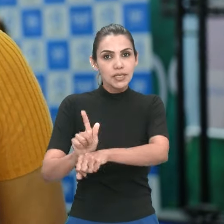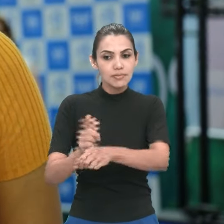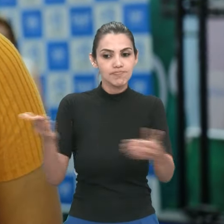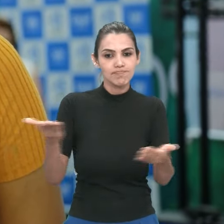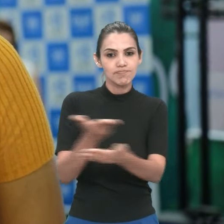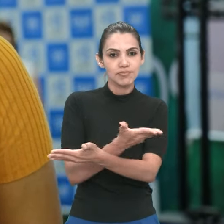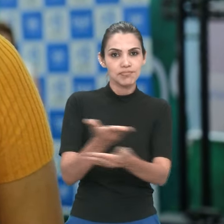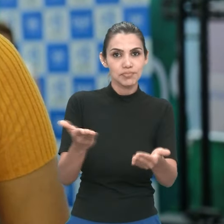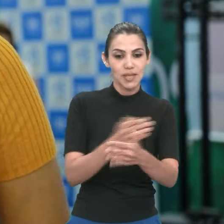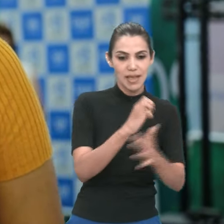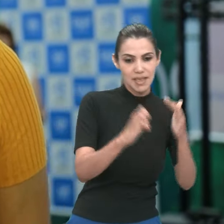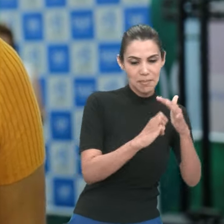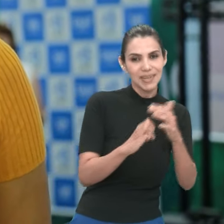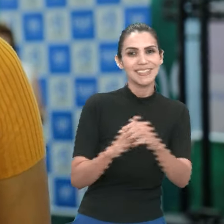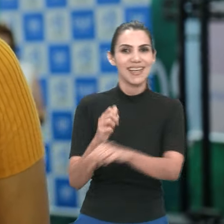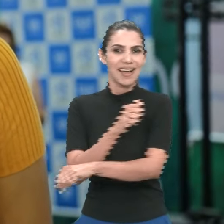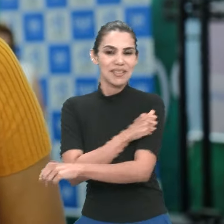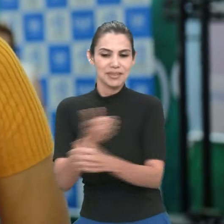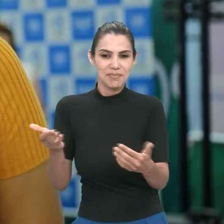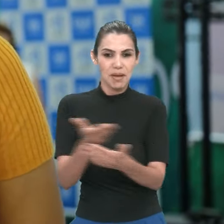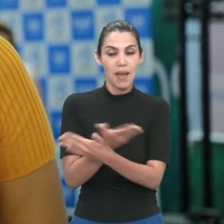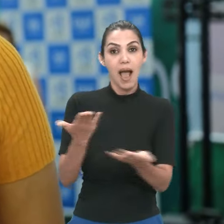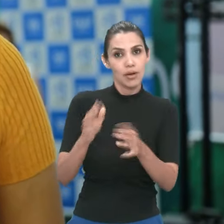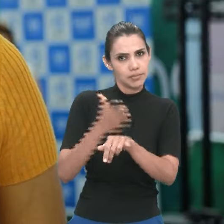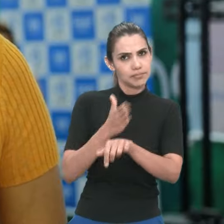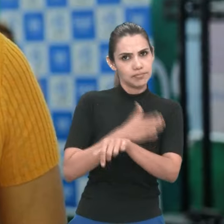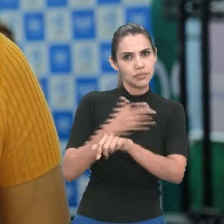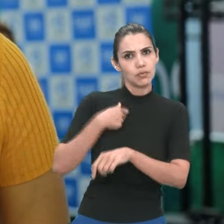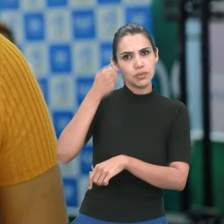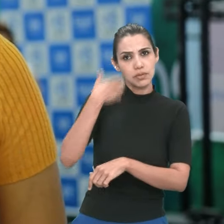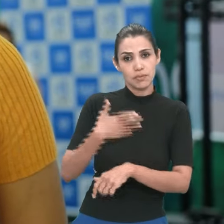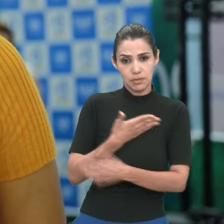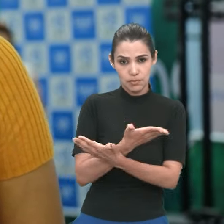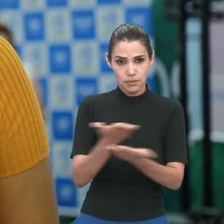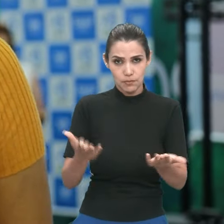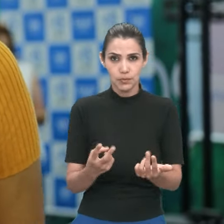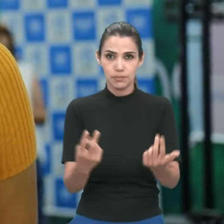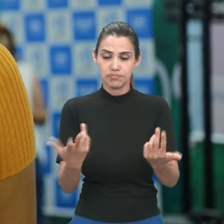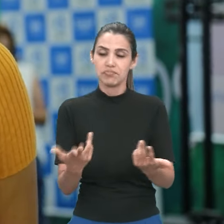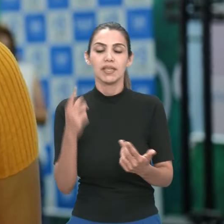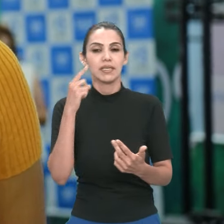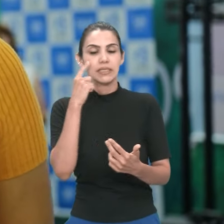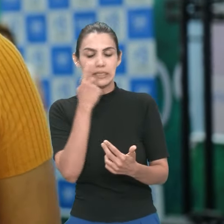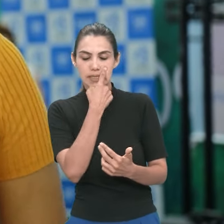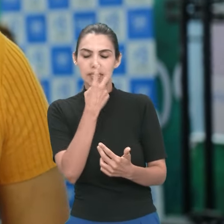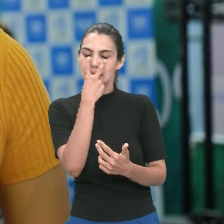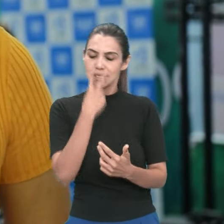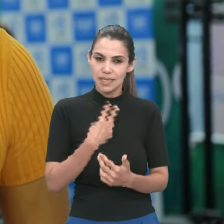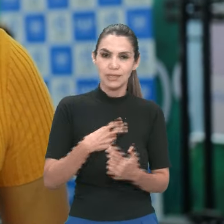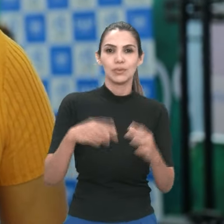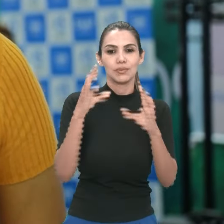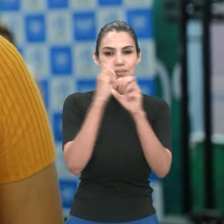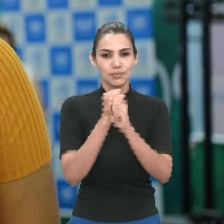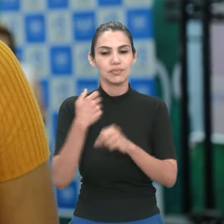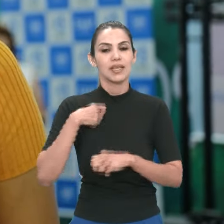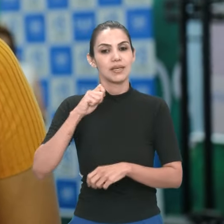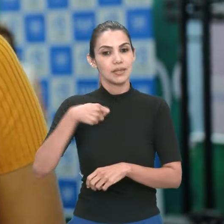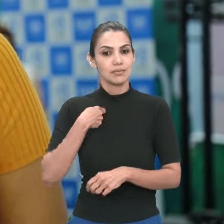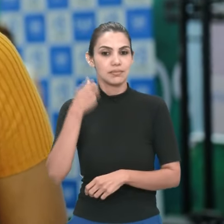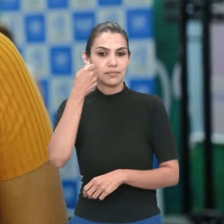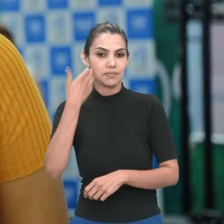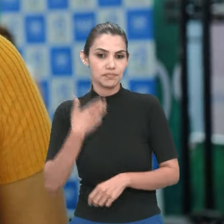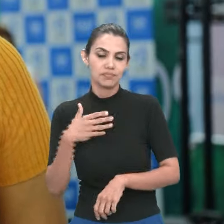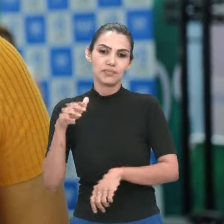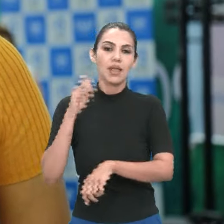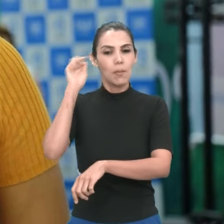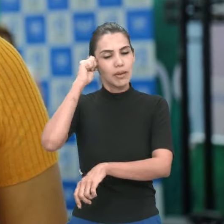empresas. Antes de continuar, vou me descrever pensando em nosso público cego de baixa visão. Meu nome é Janaína de Oliveira, sou uma mulher negra de pele clara, tenho